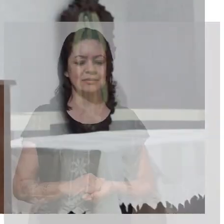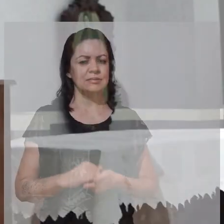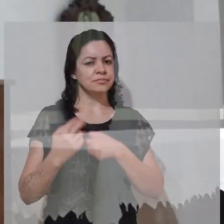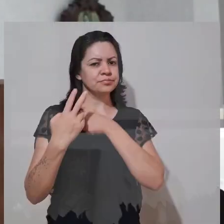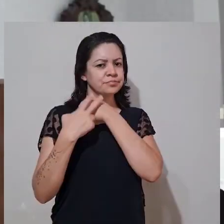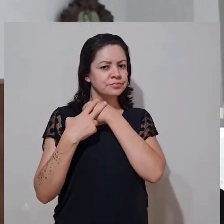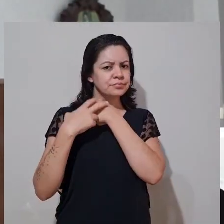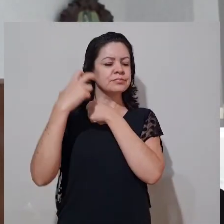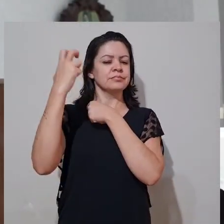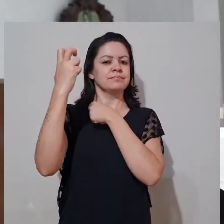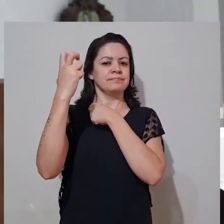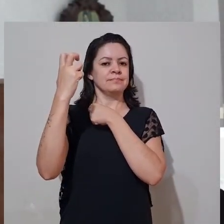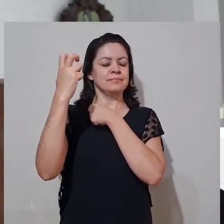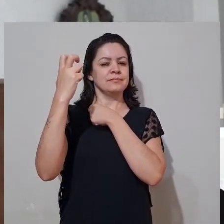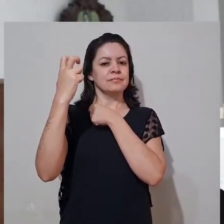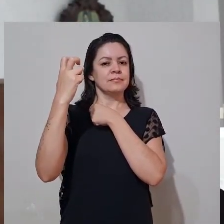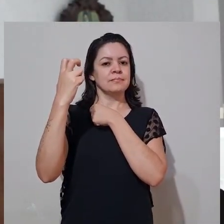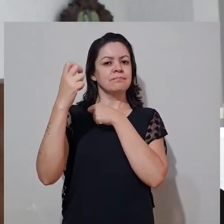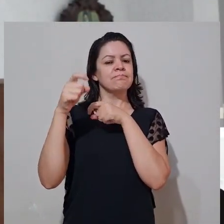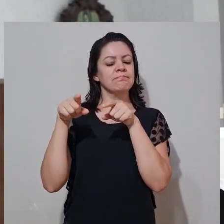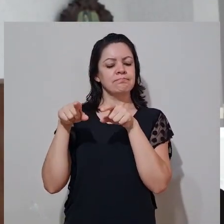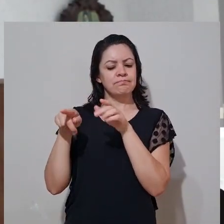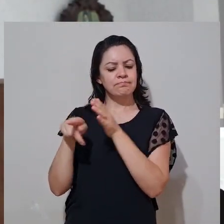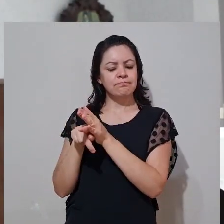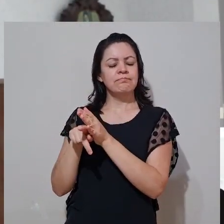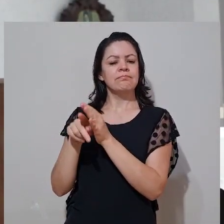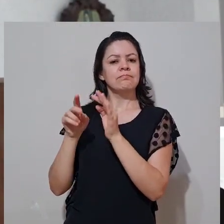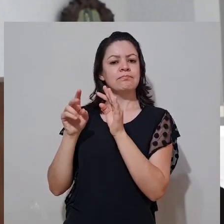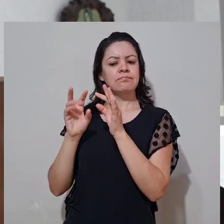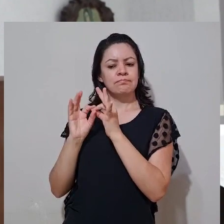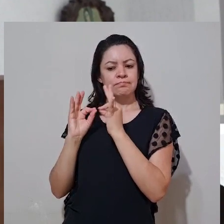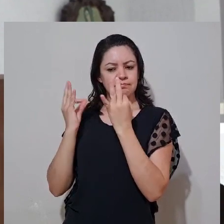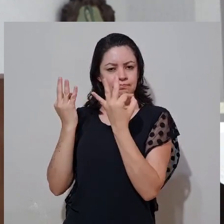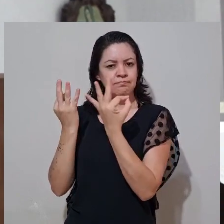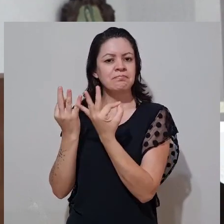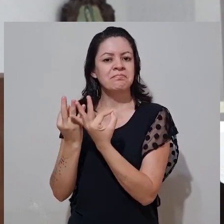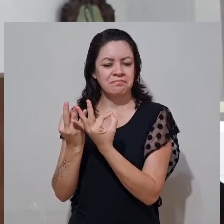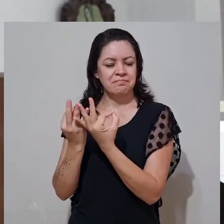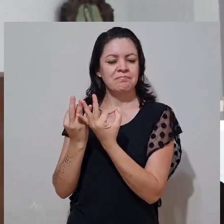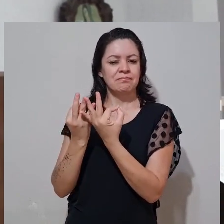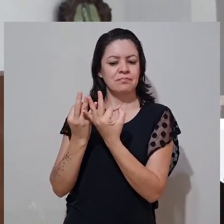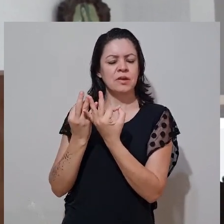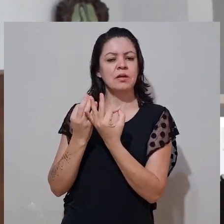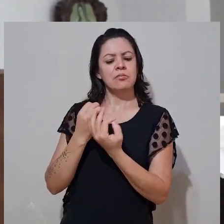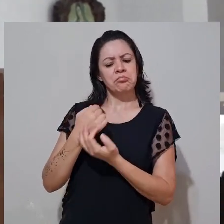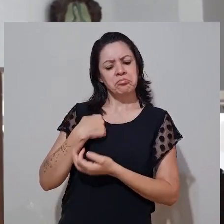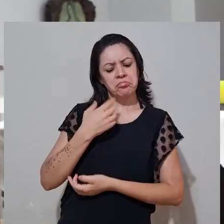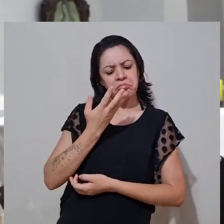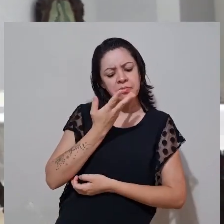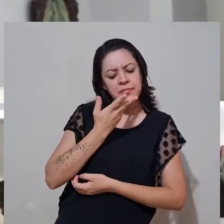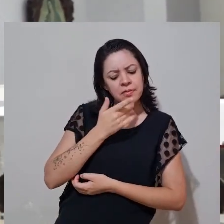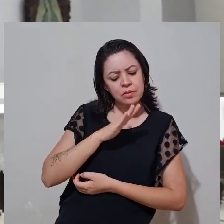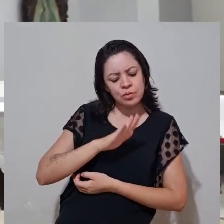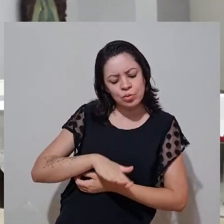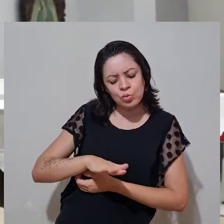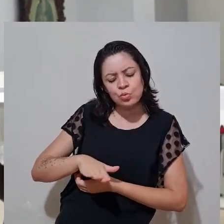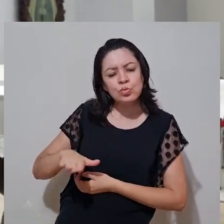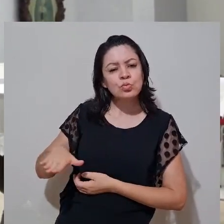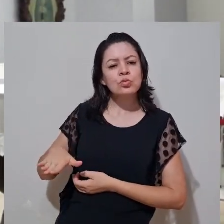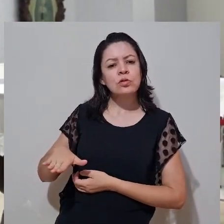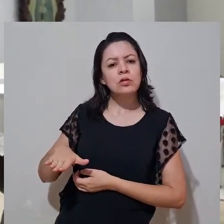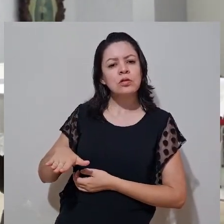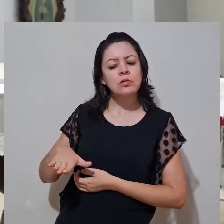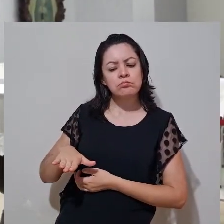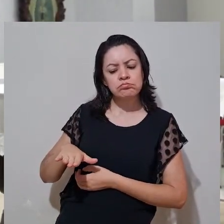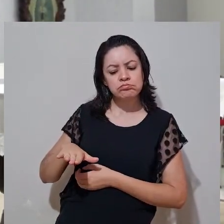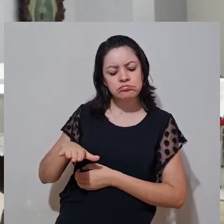O meu chamado vocacional aconteceu também no seio familiar, onde desde criança aprendemos